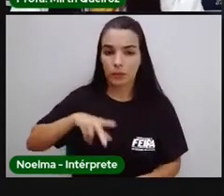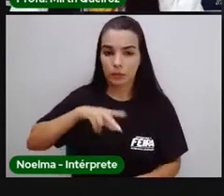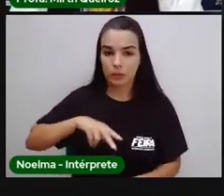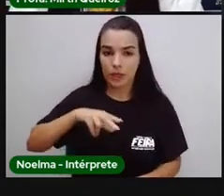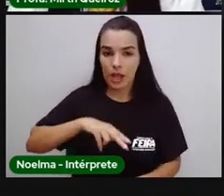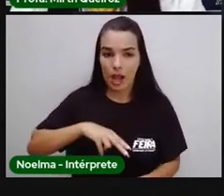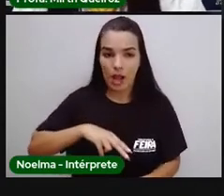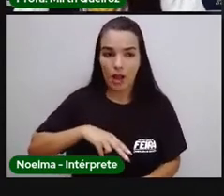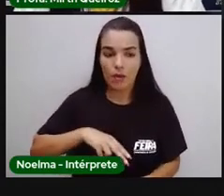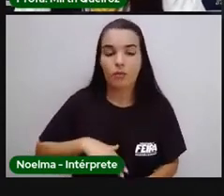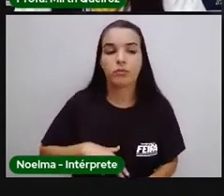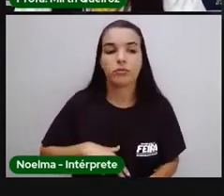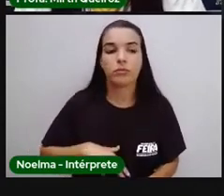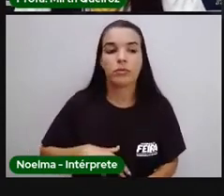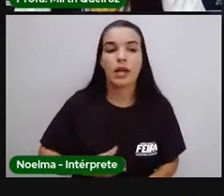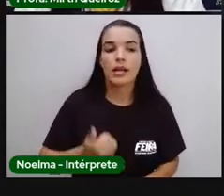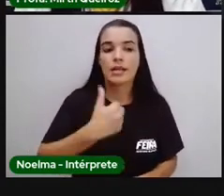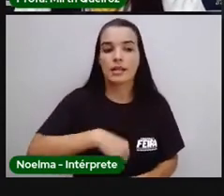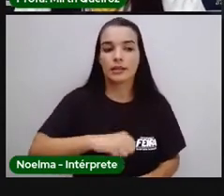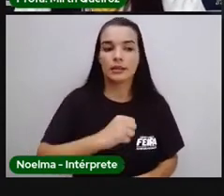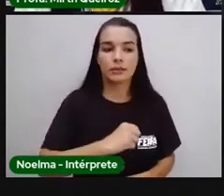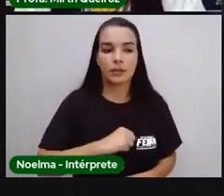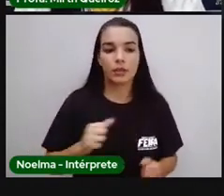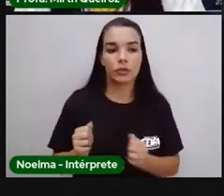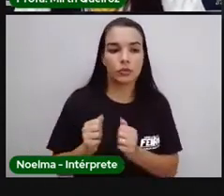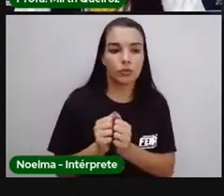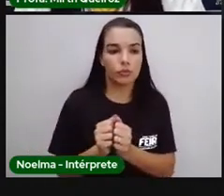mais ou menos como foi que isso aconteceu.